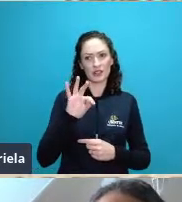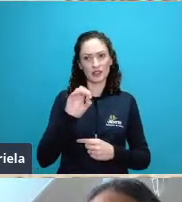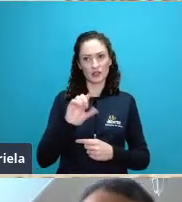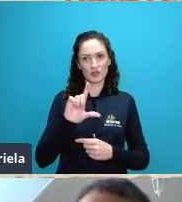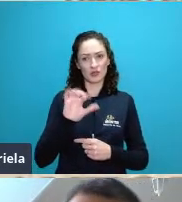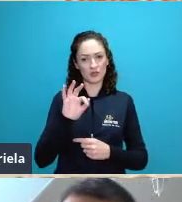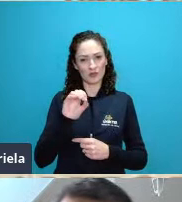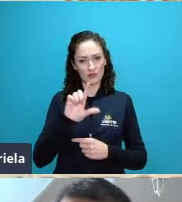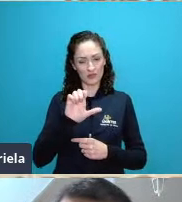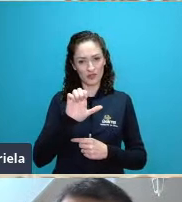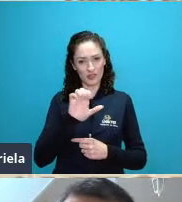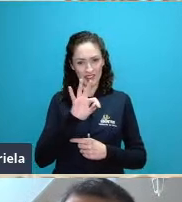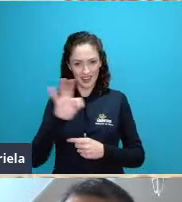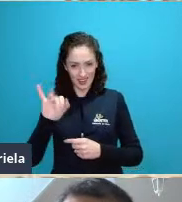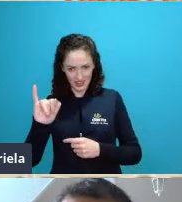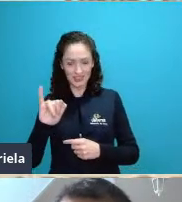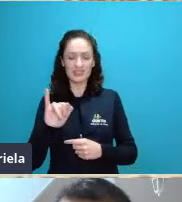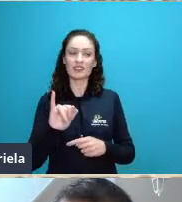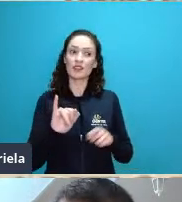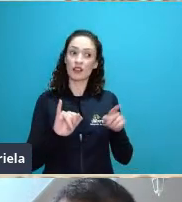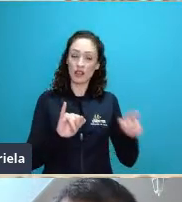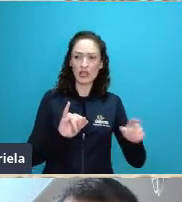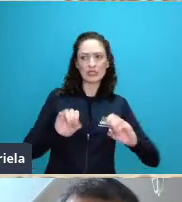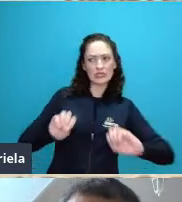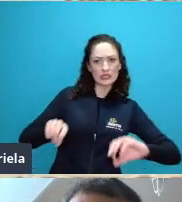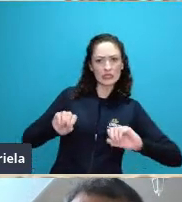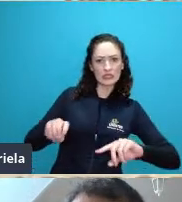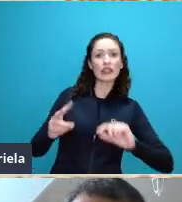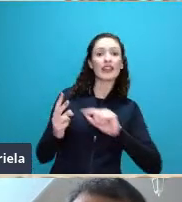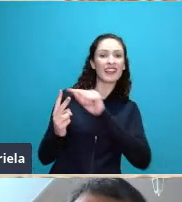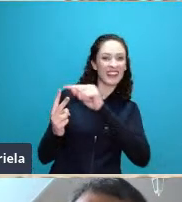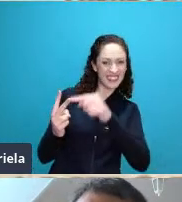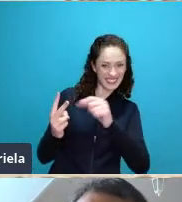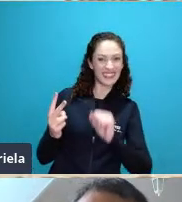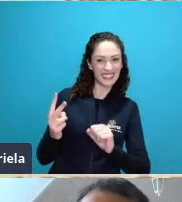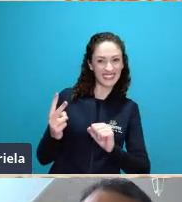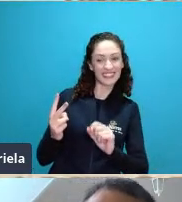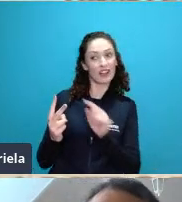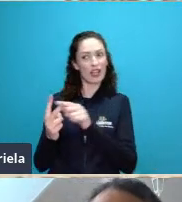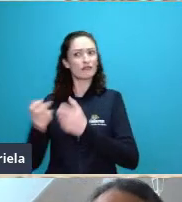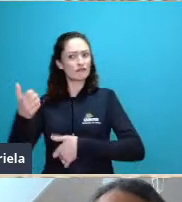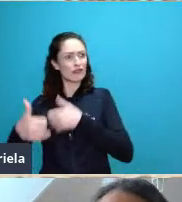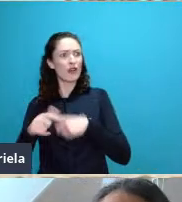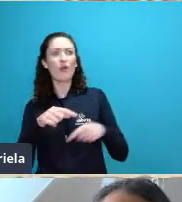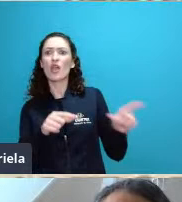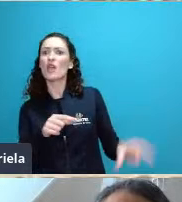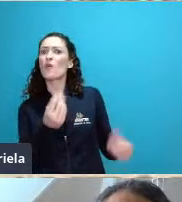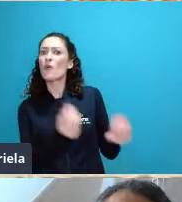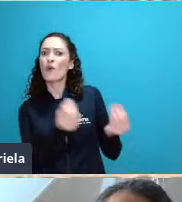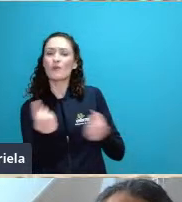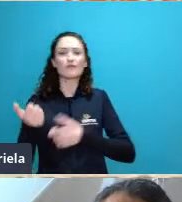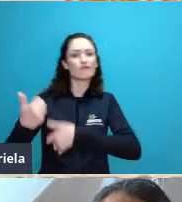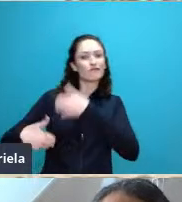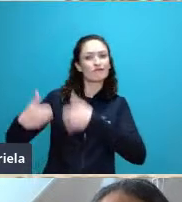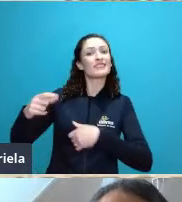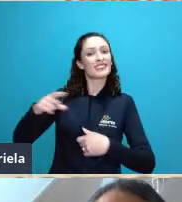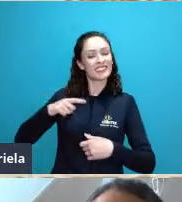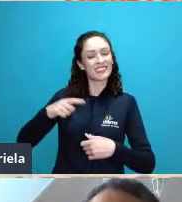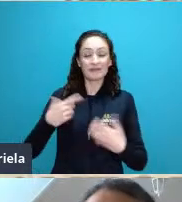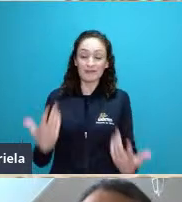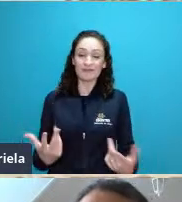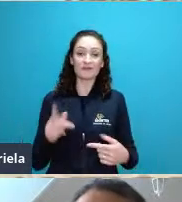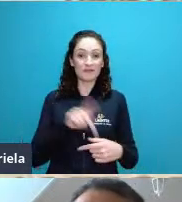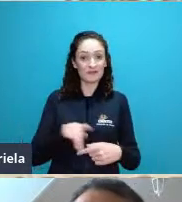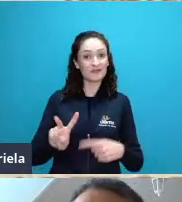Cristofoletti e o professor Naldi fez o seu doutoramento com o Cristofoletti então tanto o professor Naldi como a professora X.A.